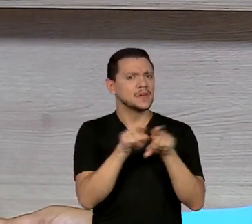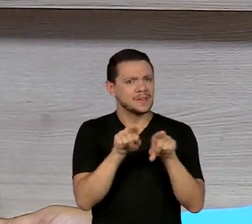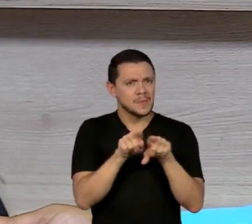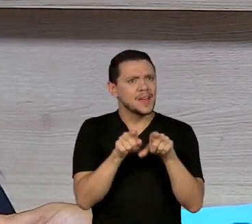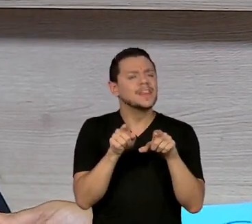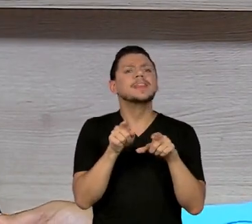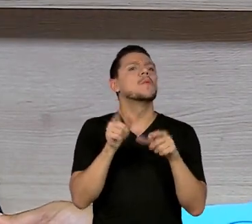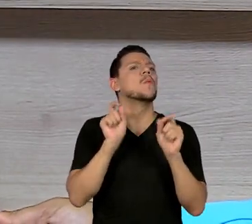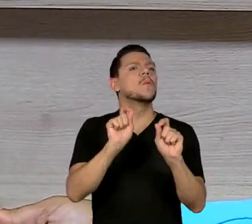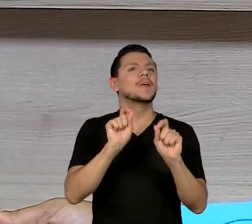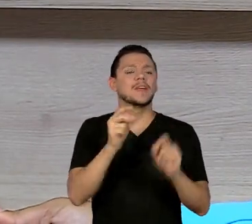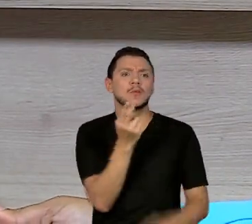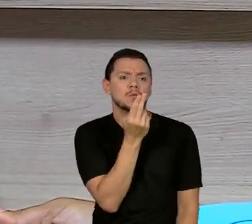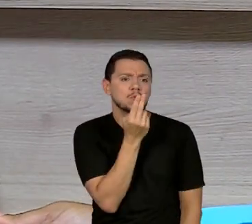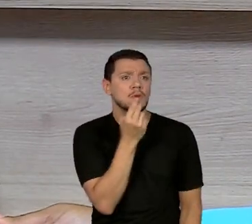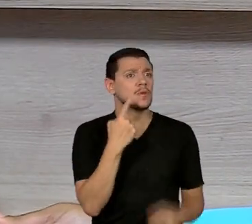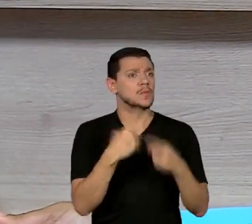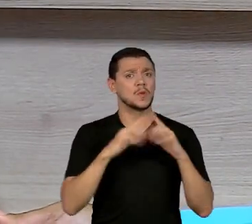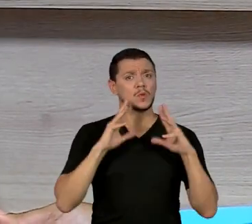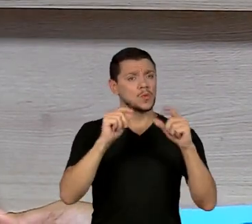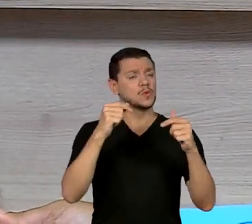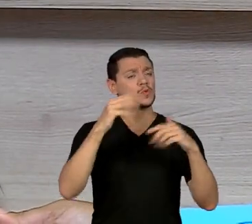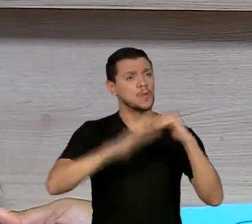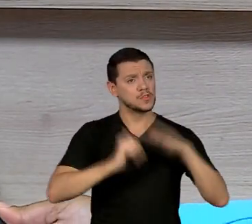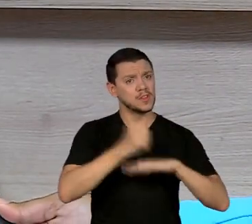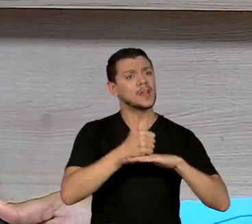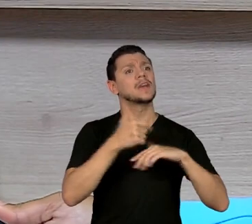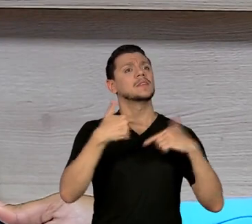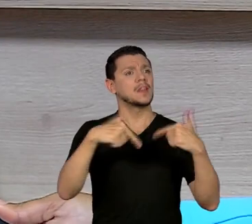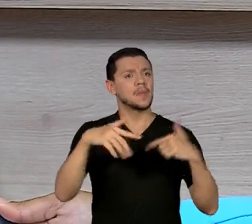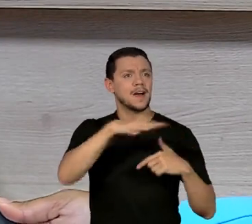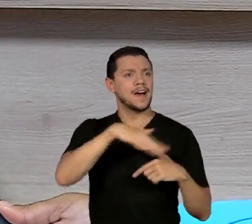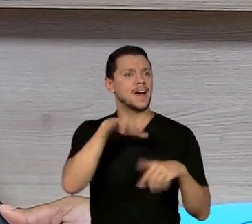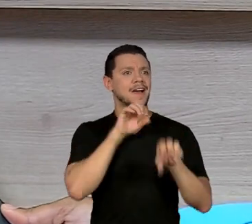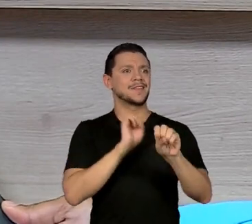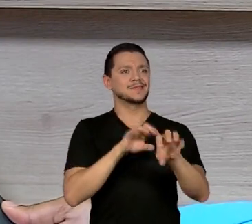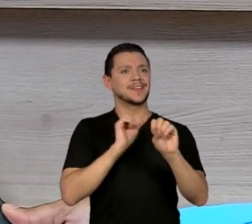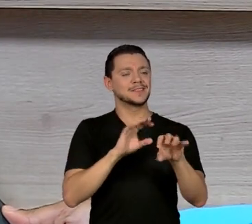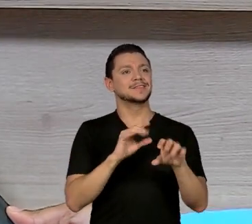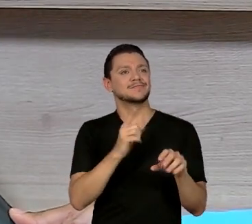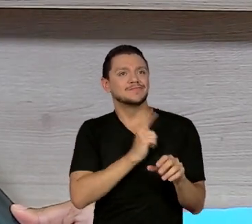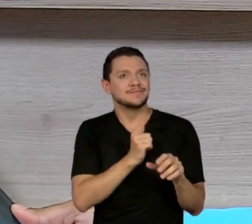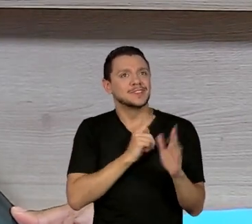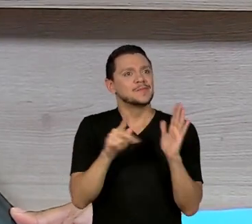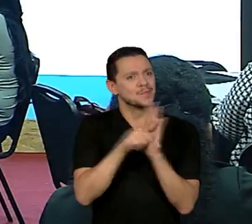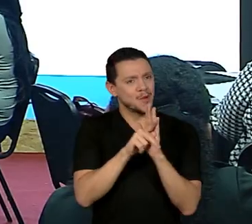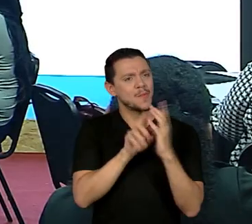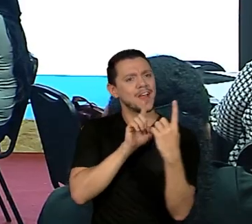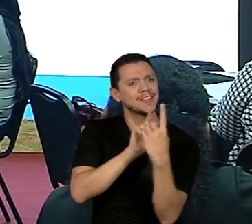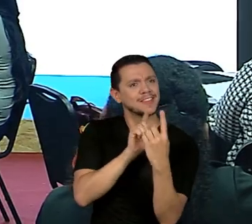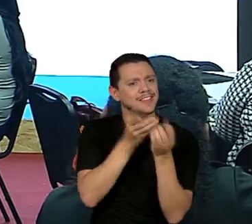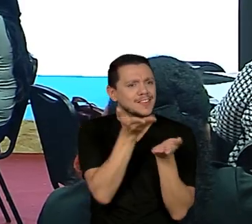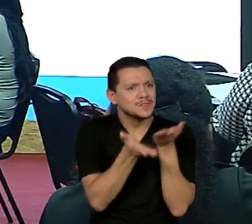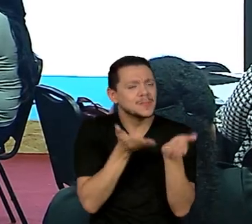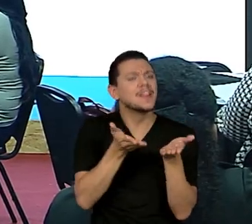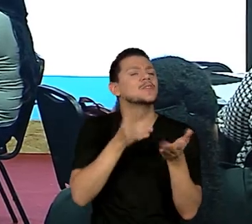porque são todos profissionais da educação envolvidos nesse atendimento em prol da educação e da qualidade.